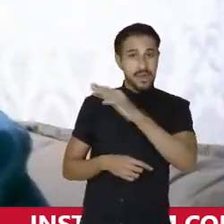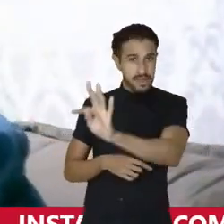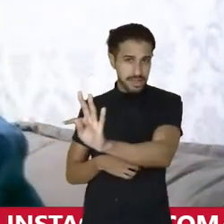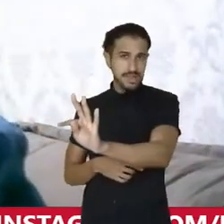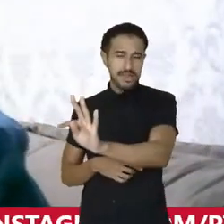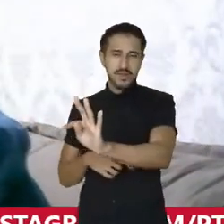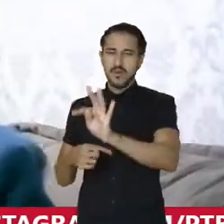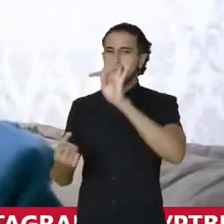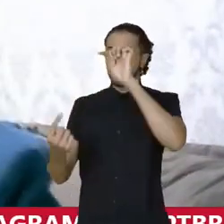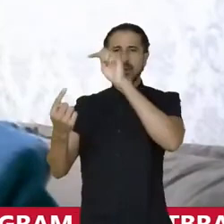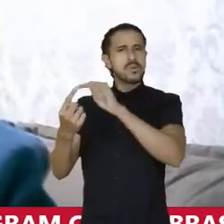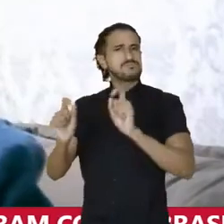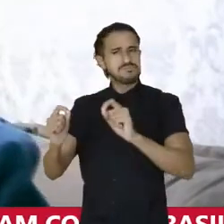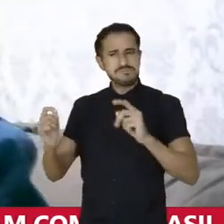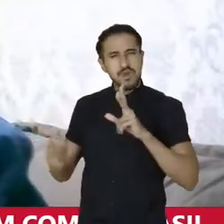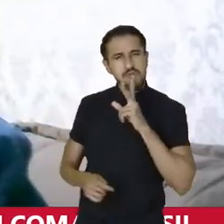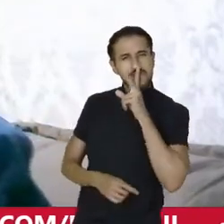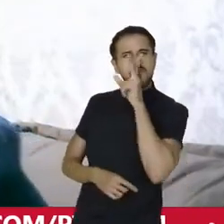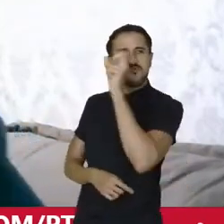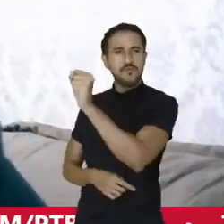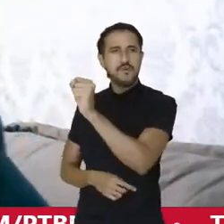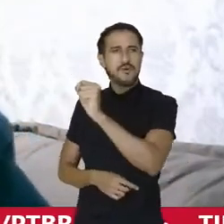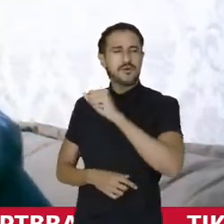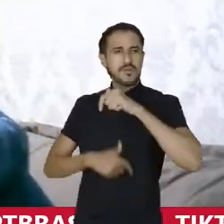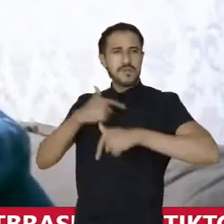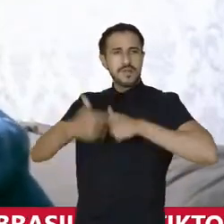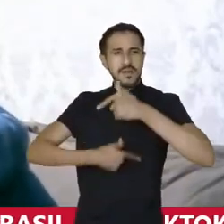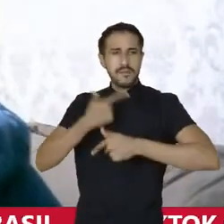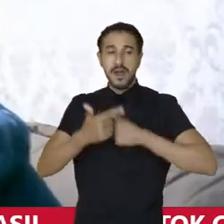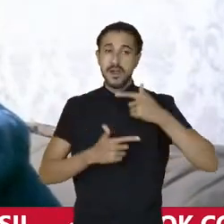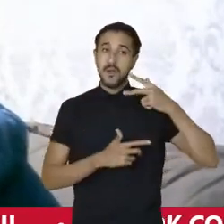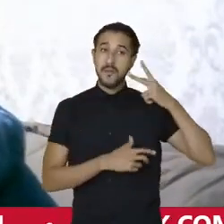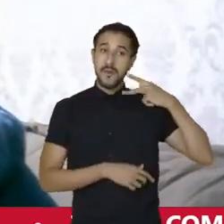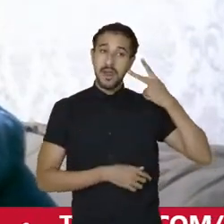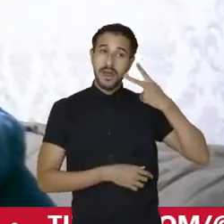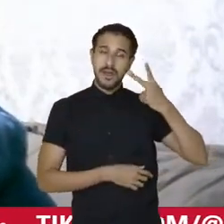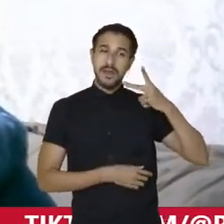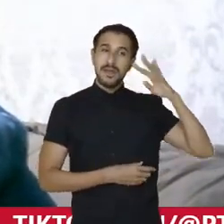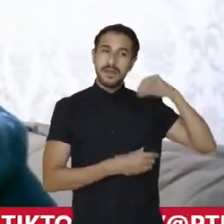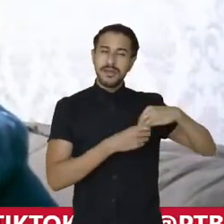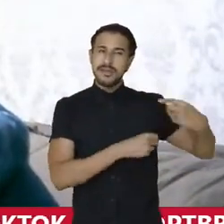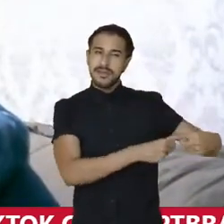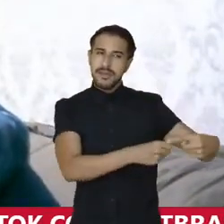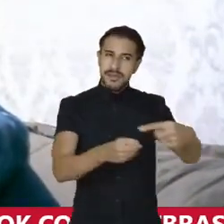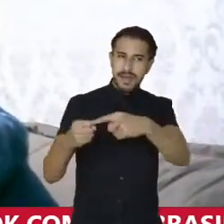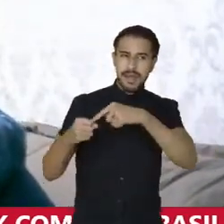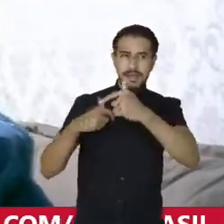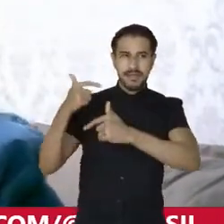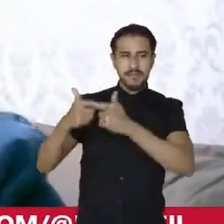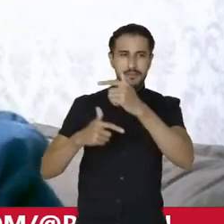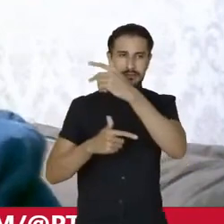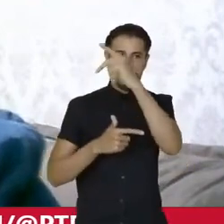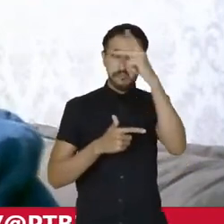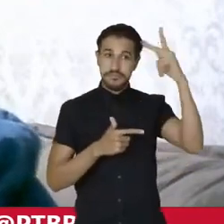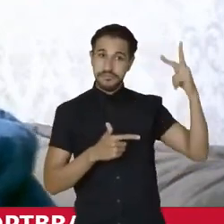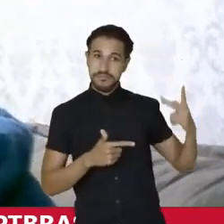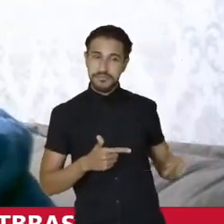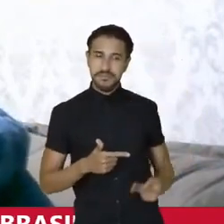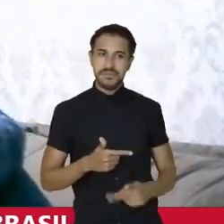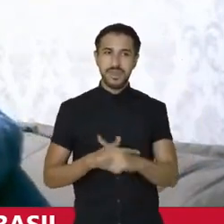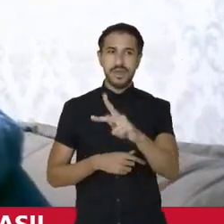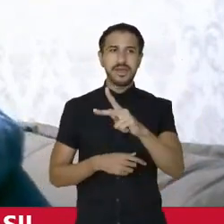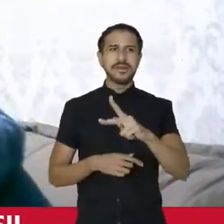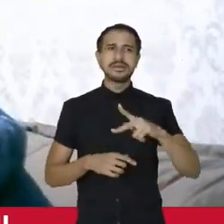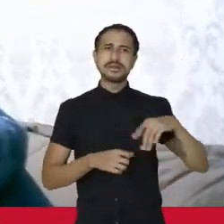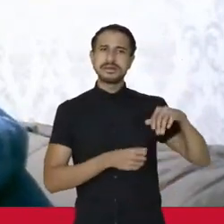para potencializar a atuação parlamentar nas cidades em que atuam. Fazer das cidades